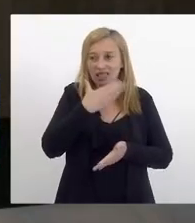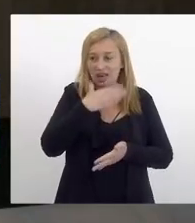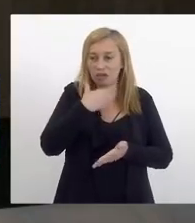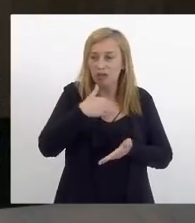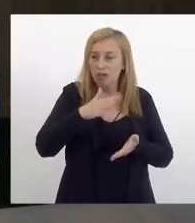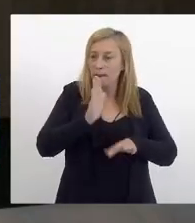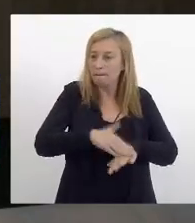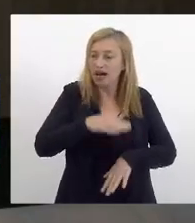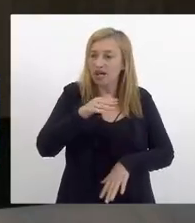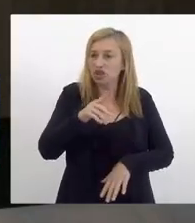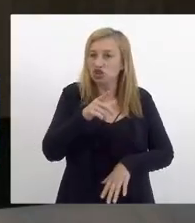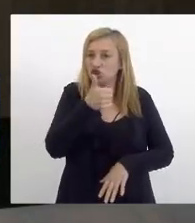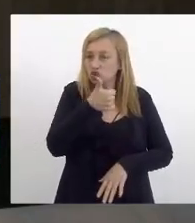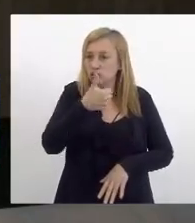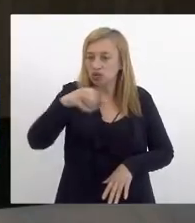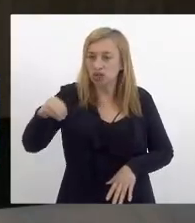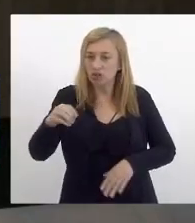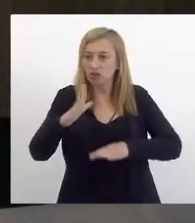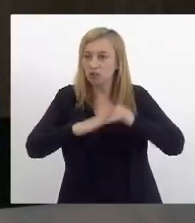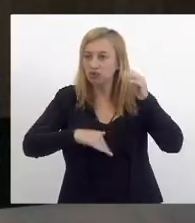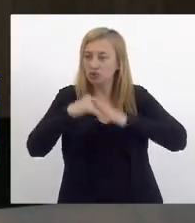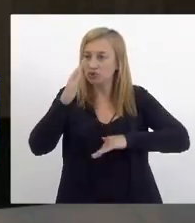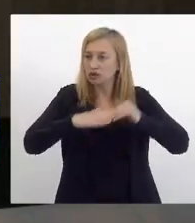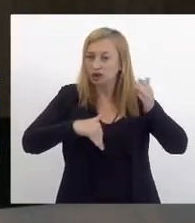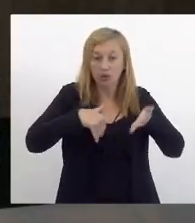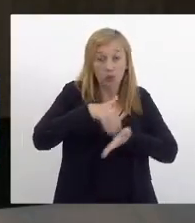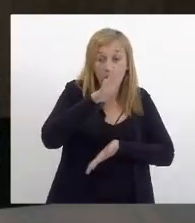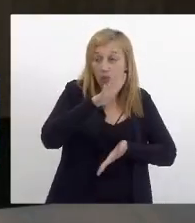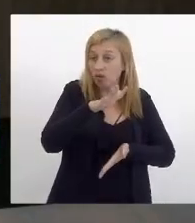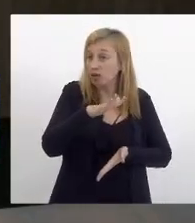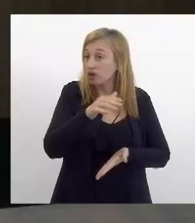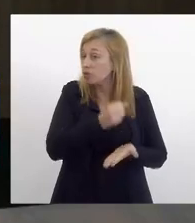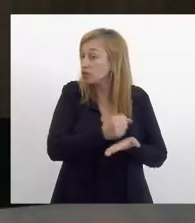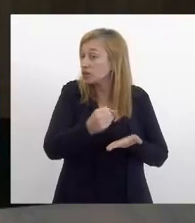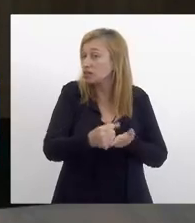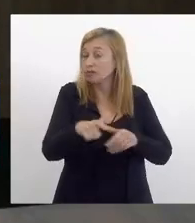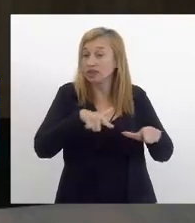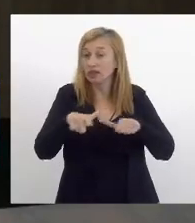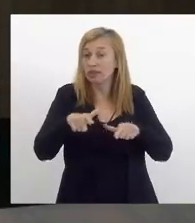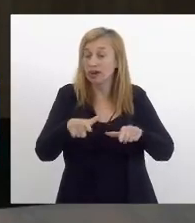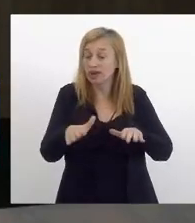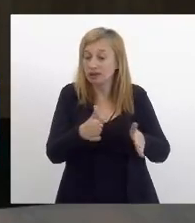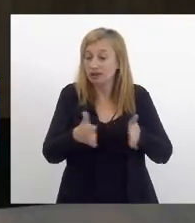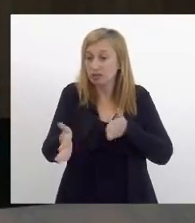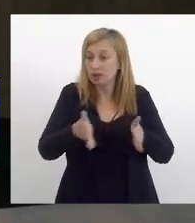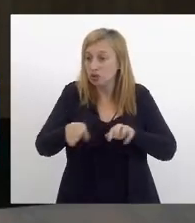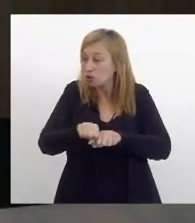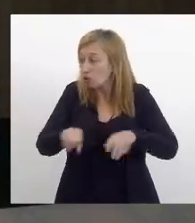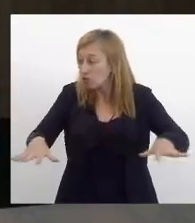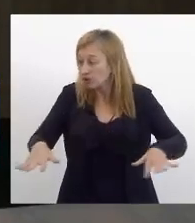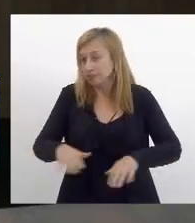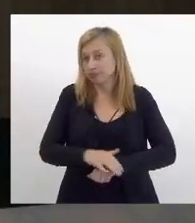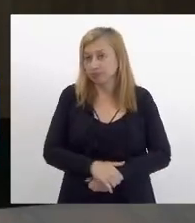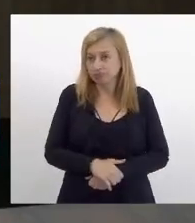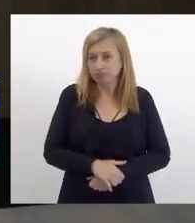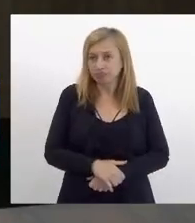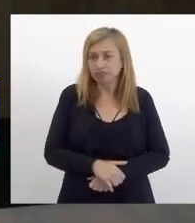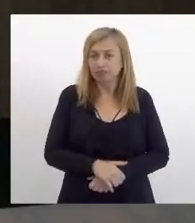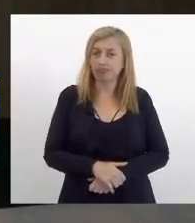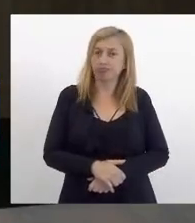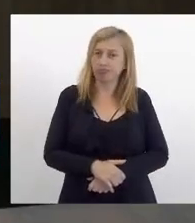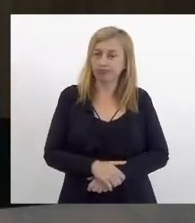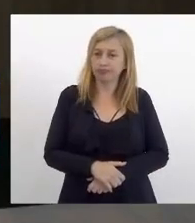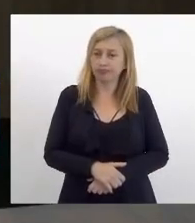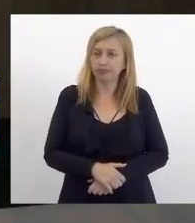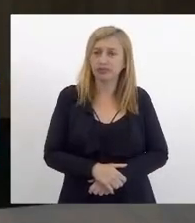de 200 profissionais que foram contratados para trabalharem no covid e repete-se